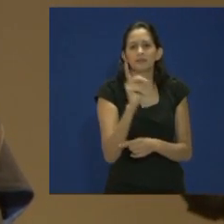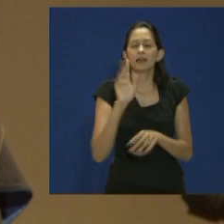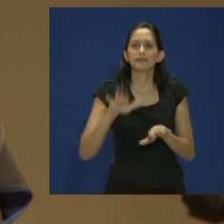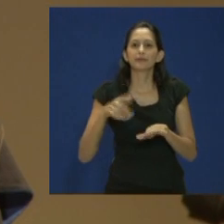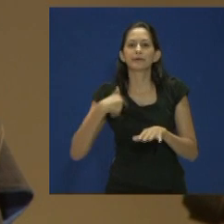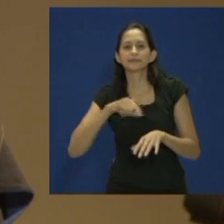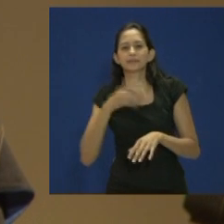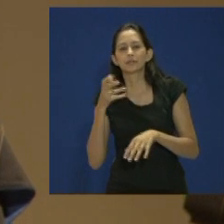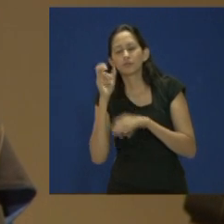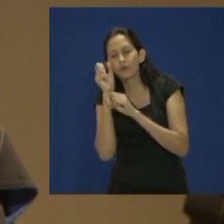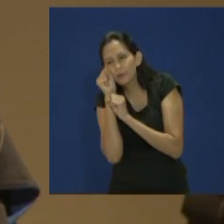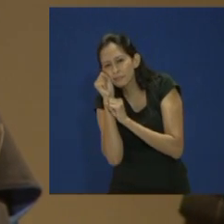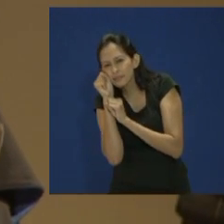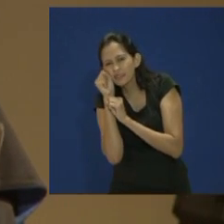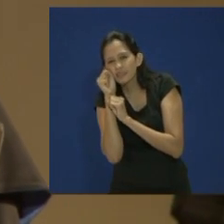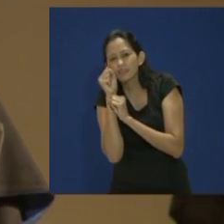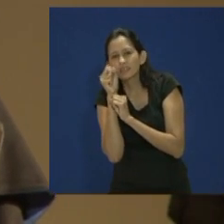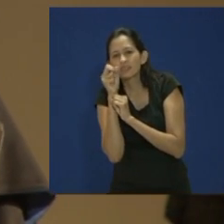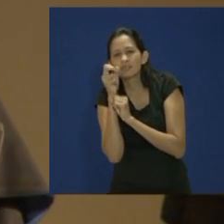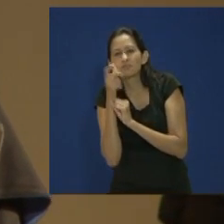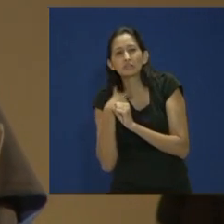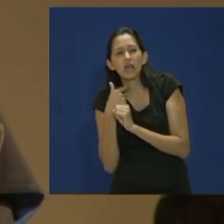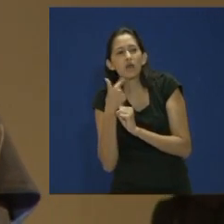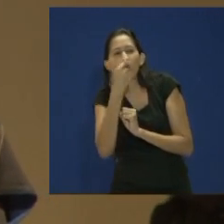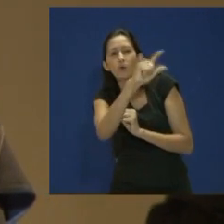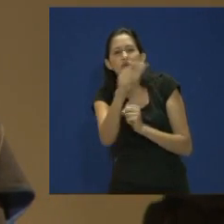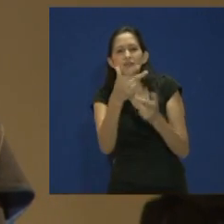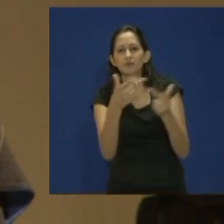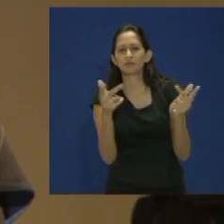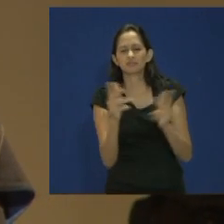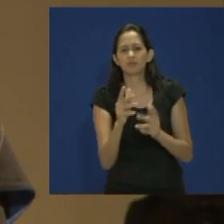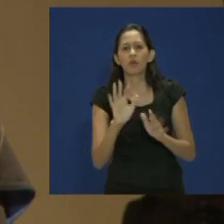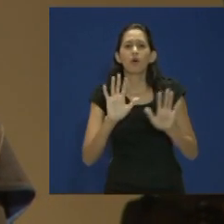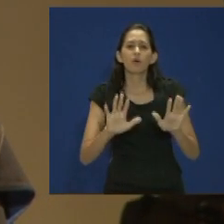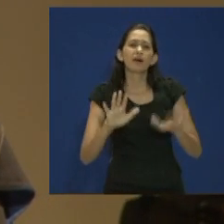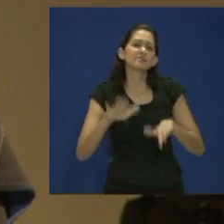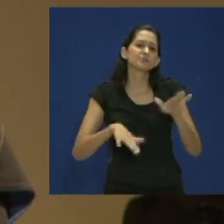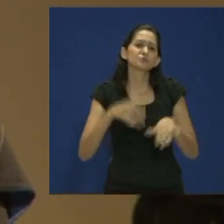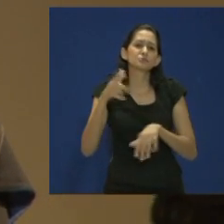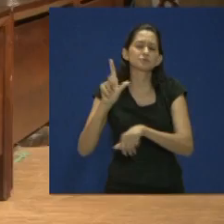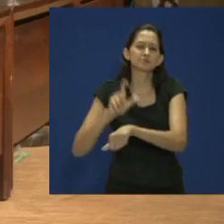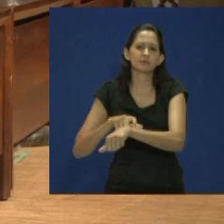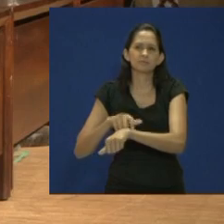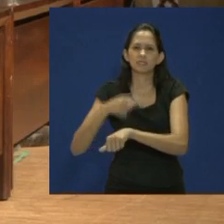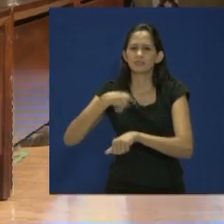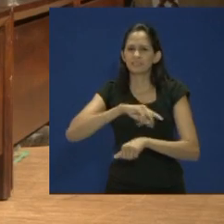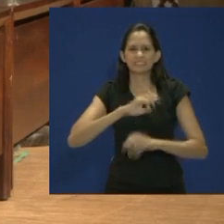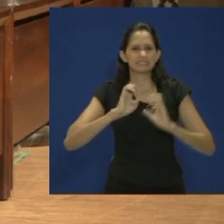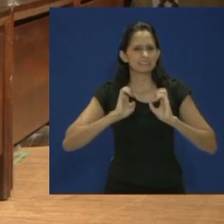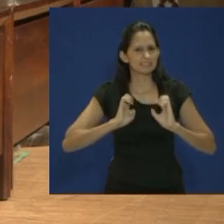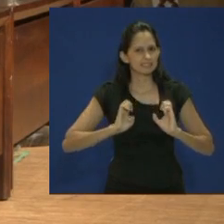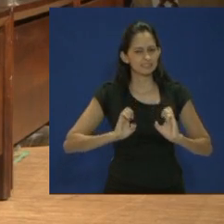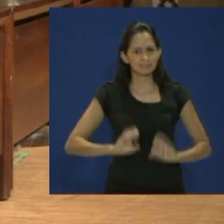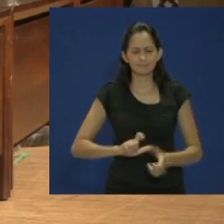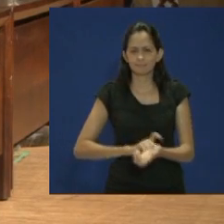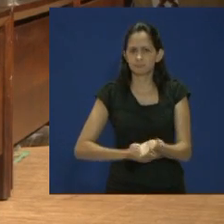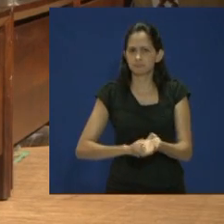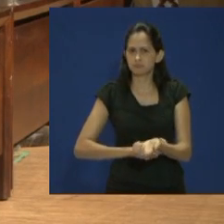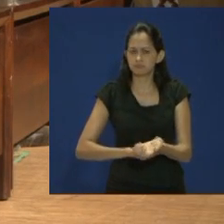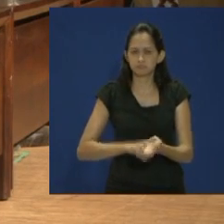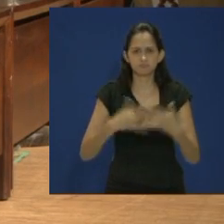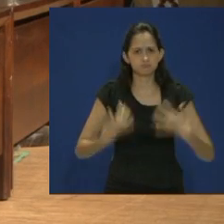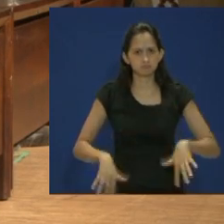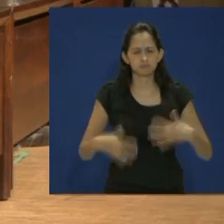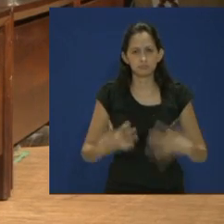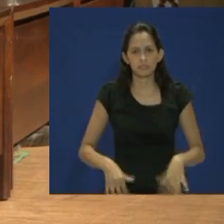dormir ao invés de fazer qualquer outra coisa. E que, em outras situações, estávamos estressados, principalmente em